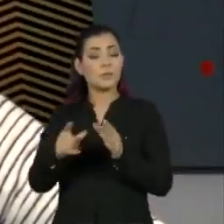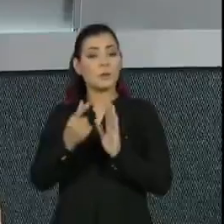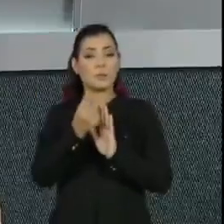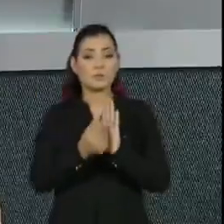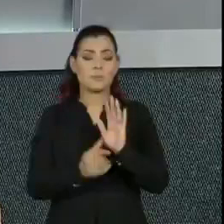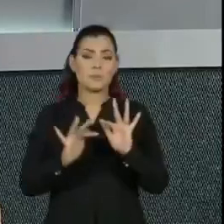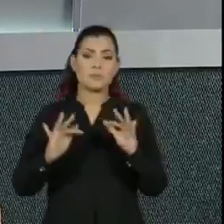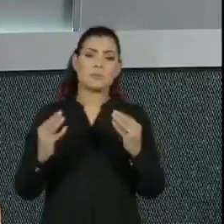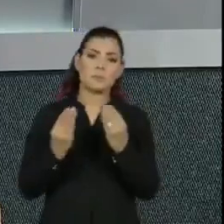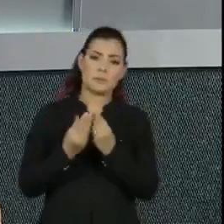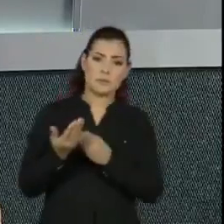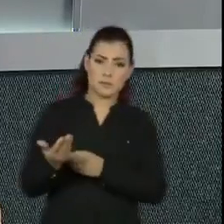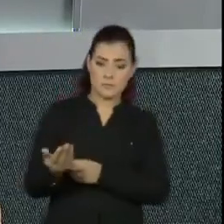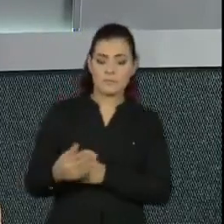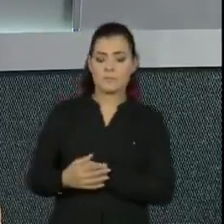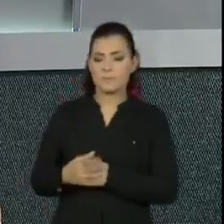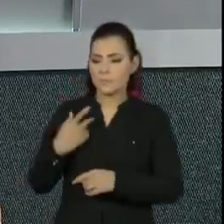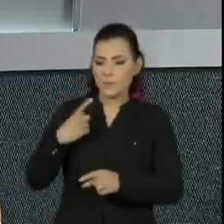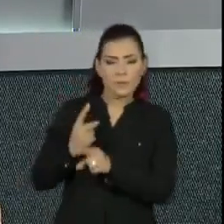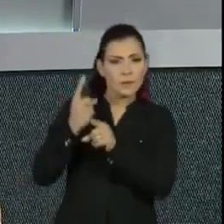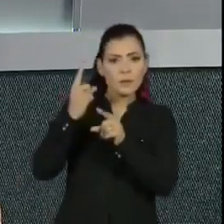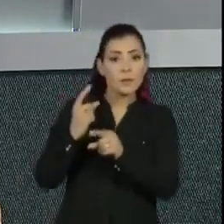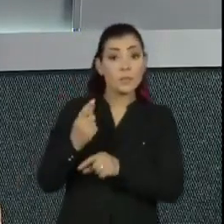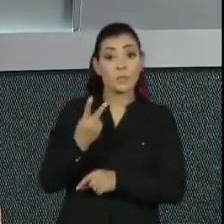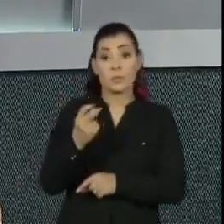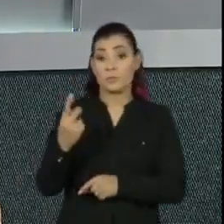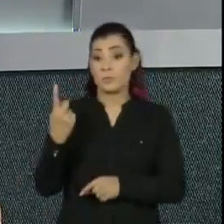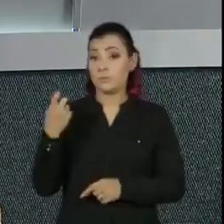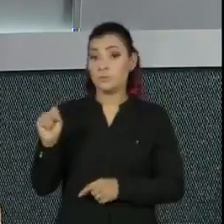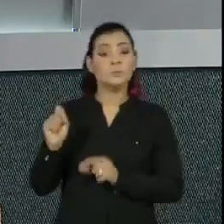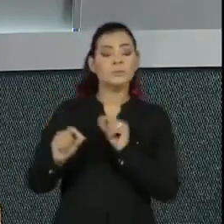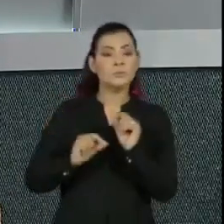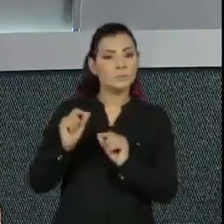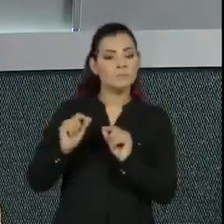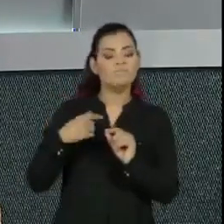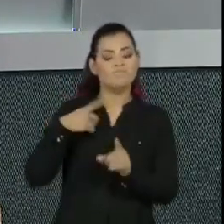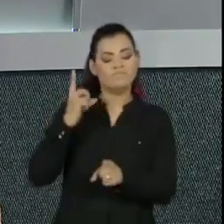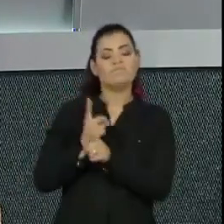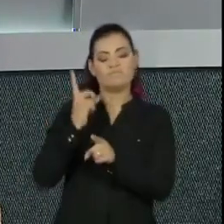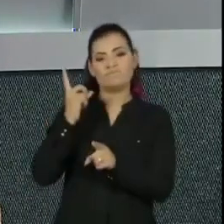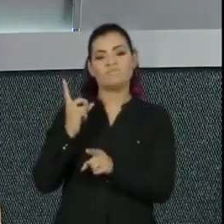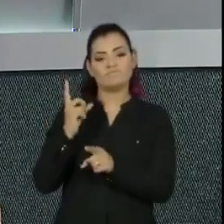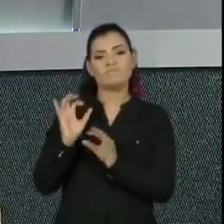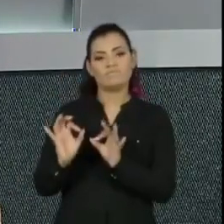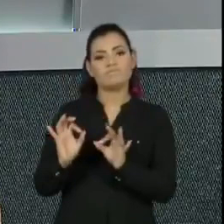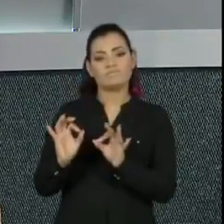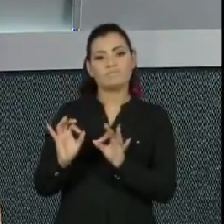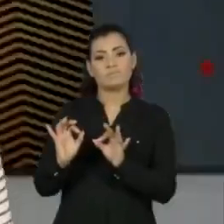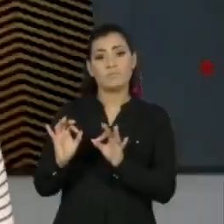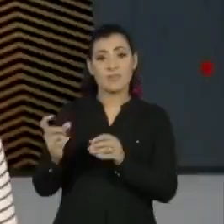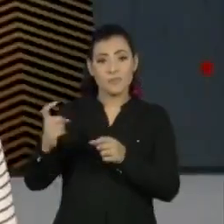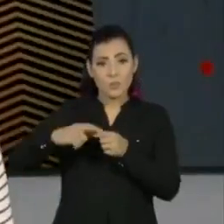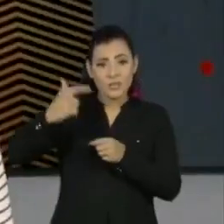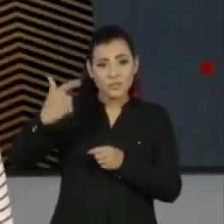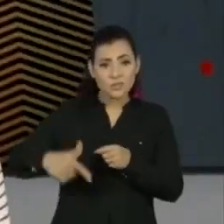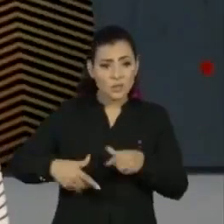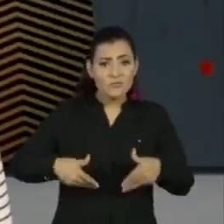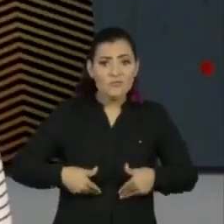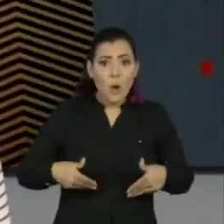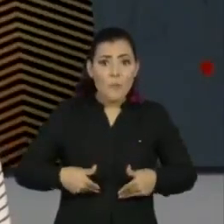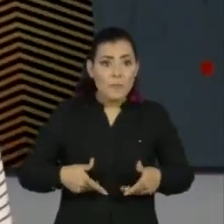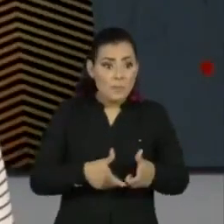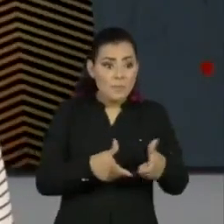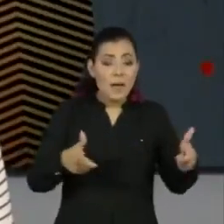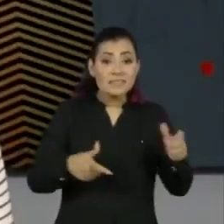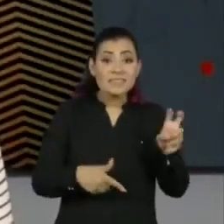Orçamento Familiar, e percebeu ali em 2018 que o índice de fome aumentou muito. Voltar para o mapa da fome significa que mais